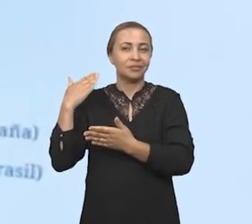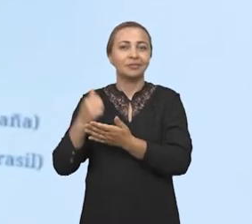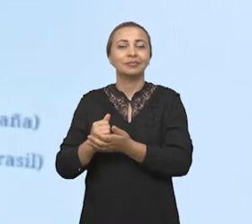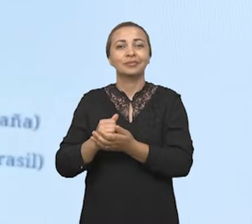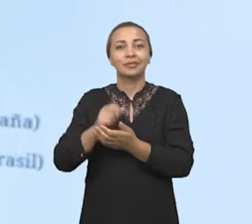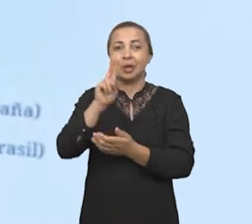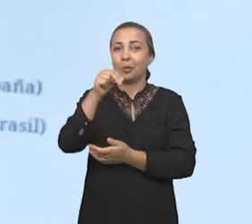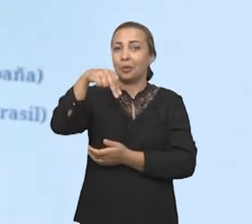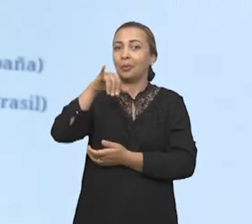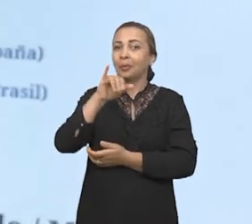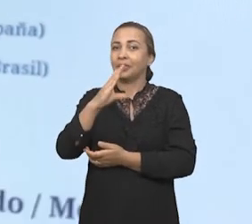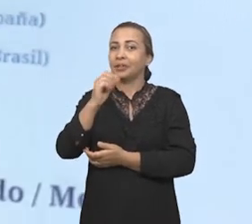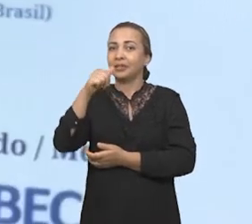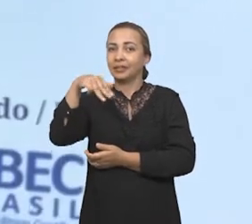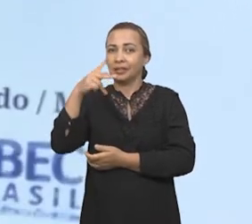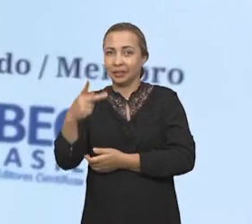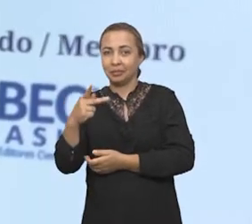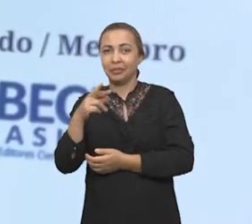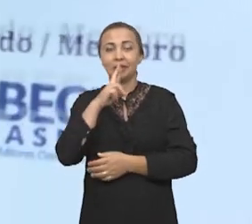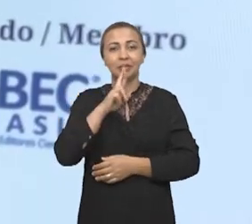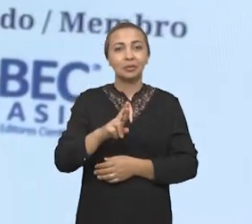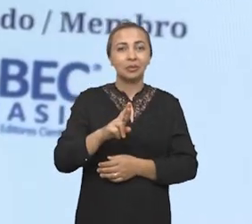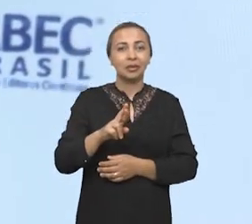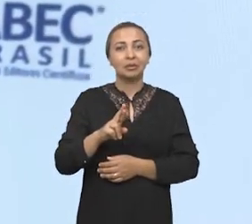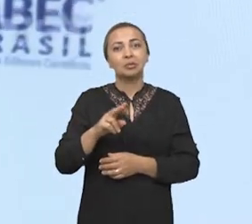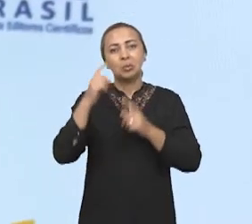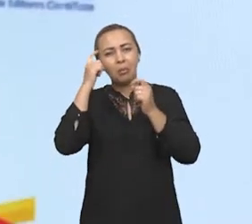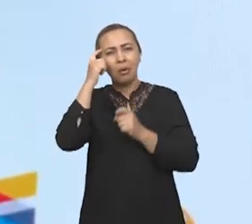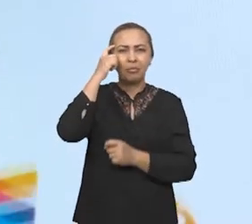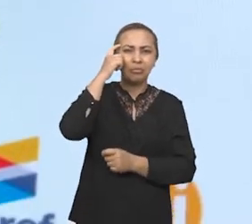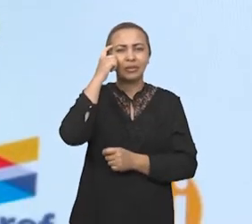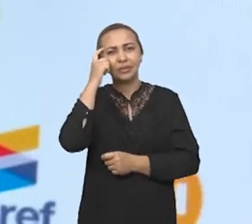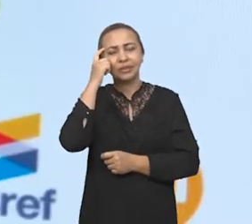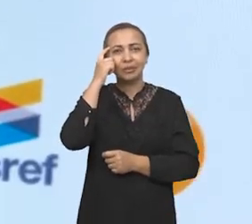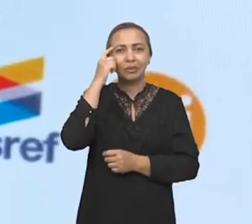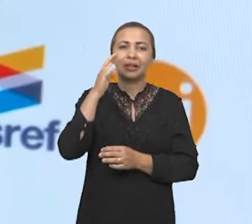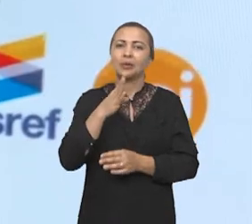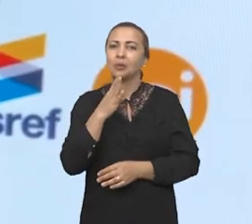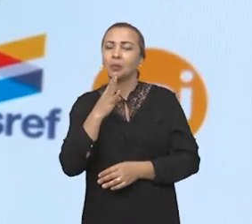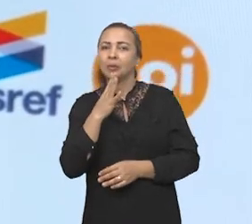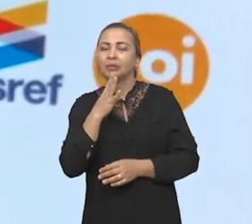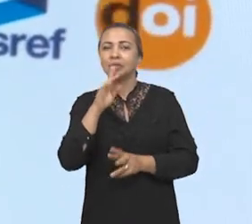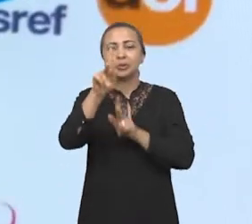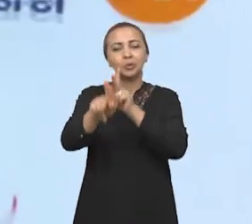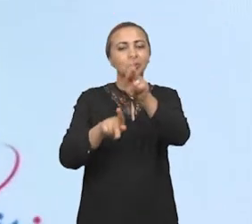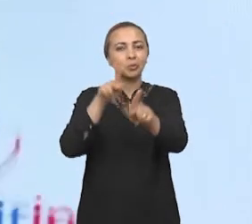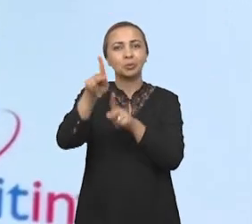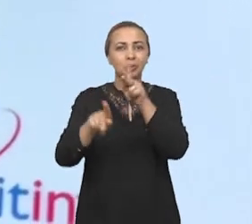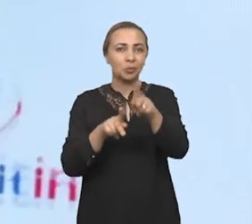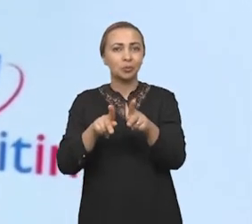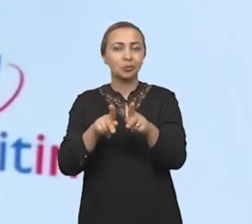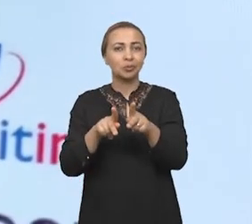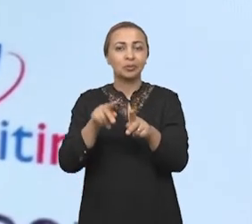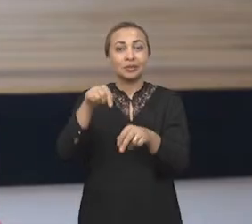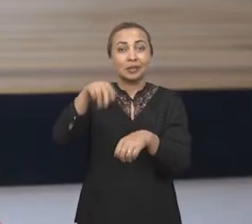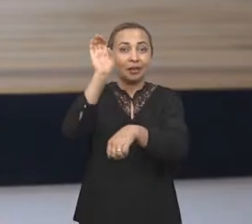Unicamp. Esse artigo é o resultado de uma preocupação em conhecer a composição da população sergipana